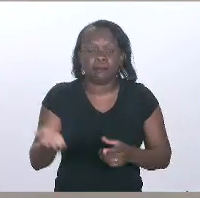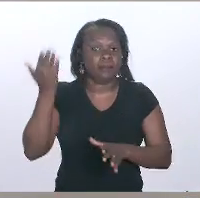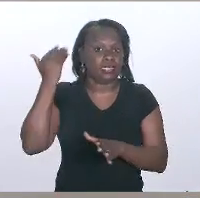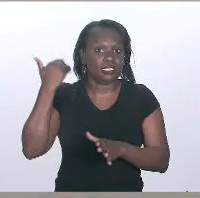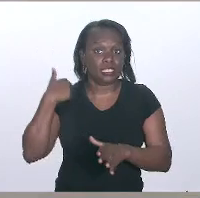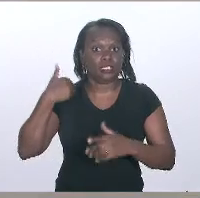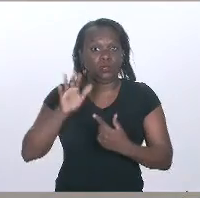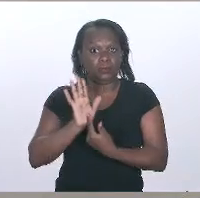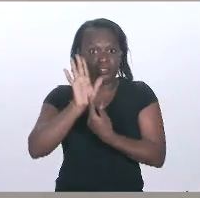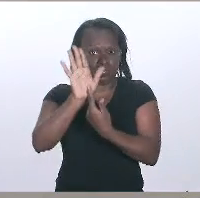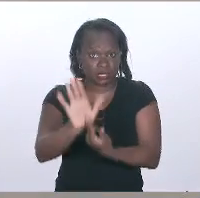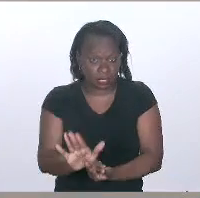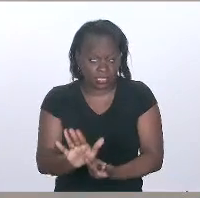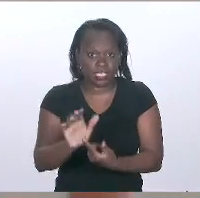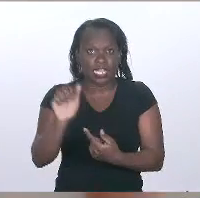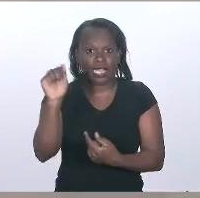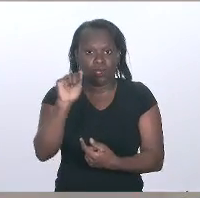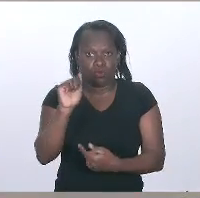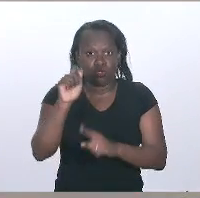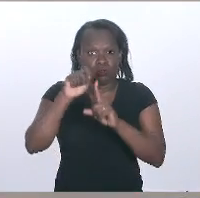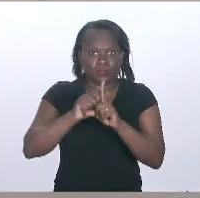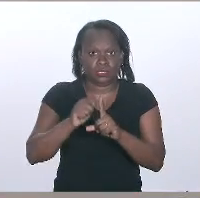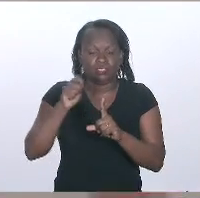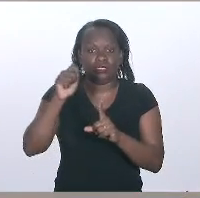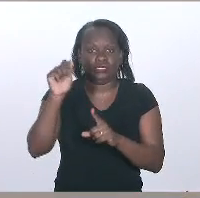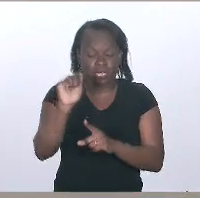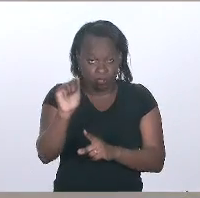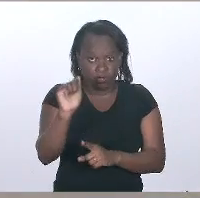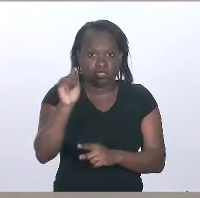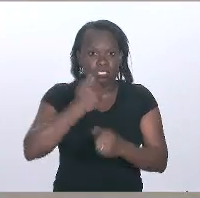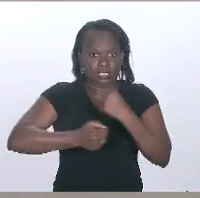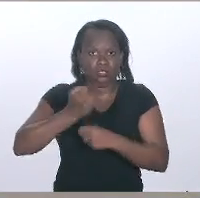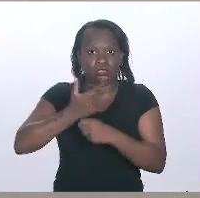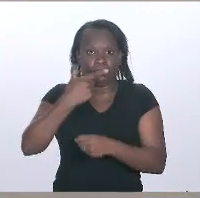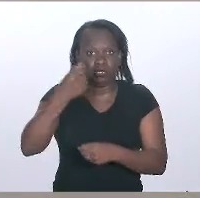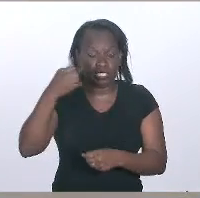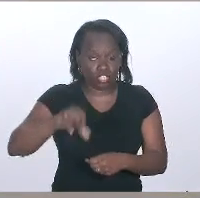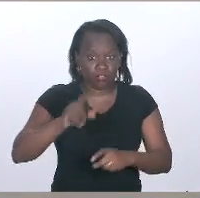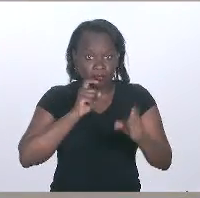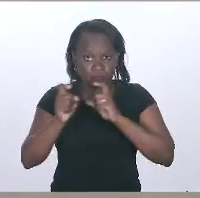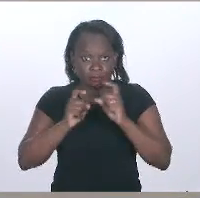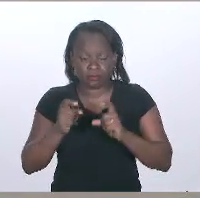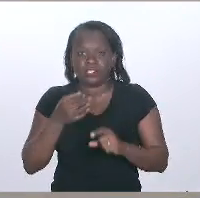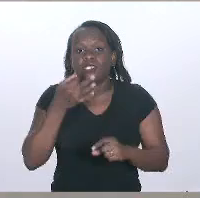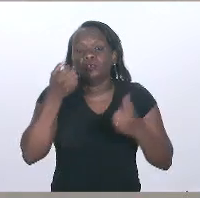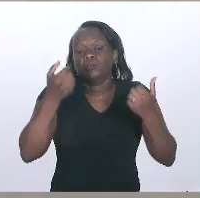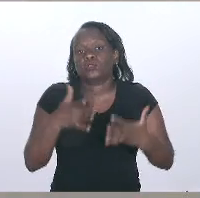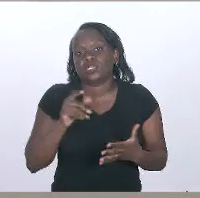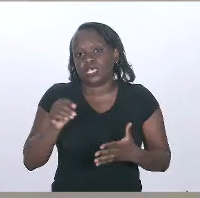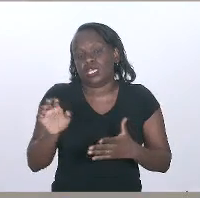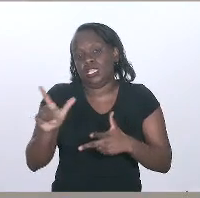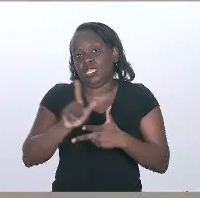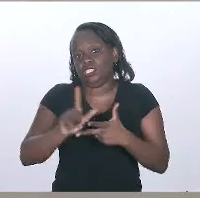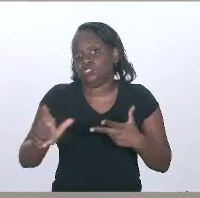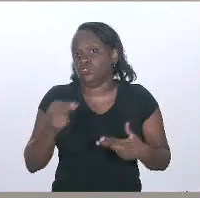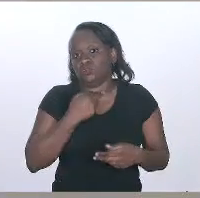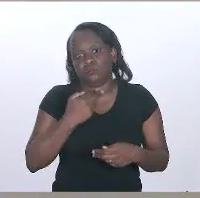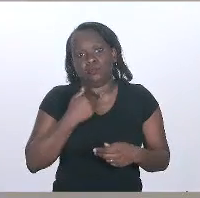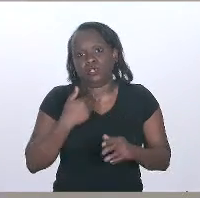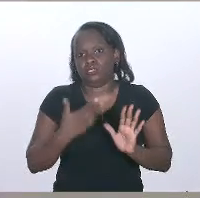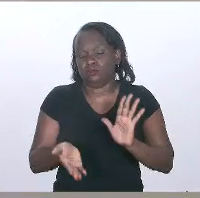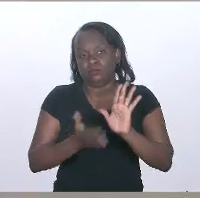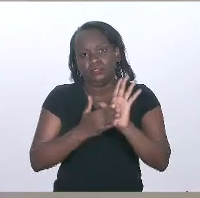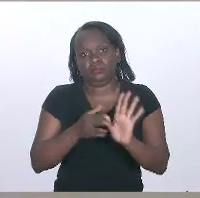época que eu apresentei, em agosto de 2019, quando nós discutimos, o argumento foi que o legislativo não poderia